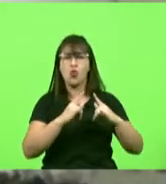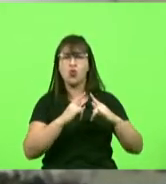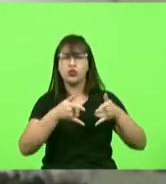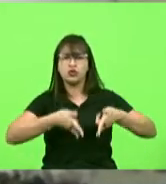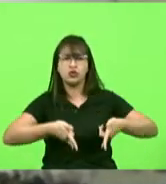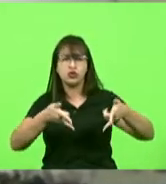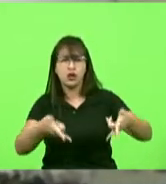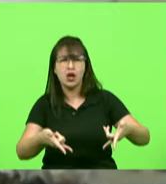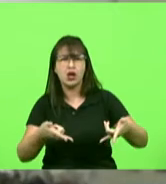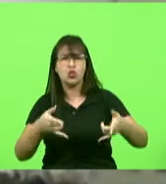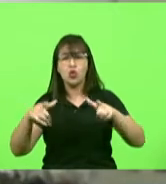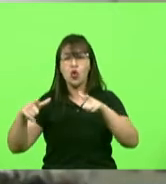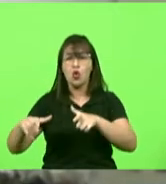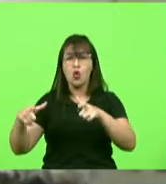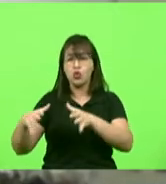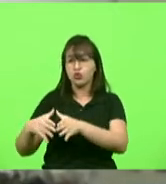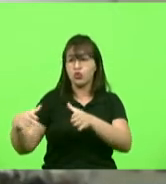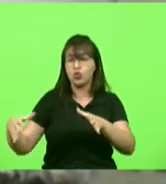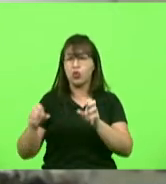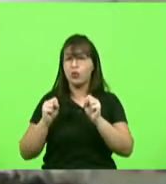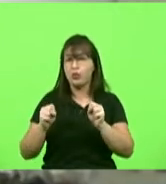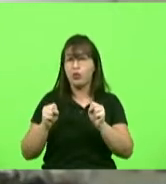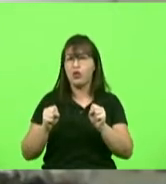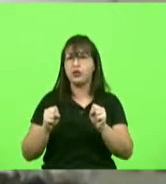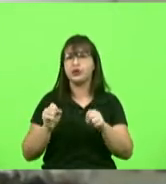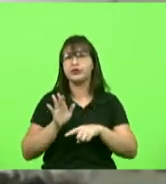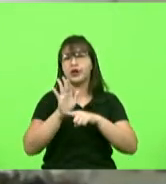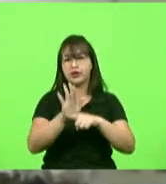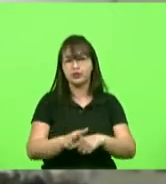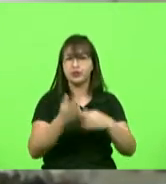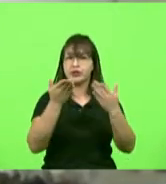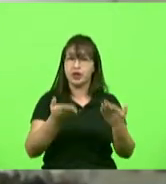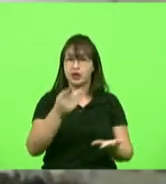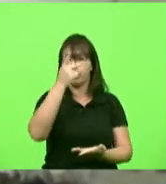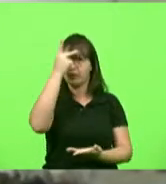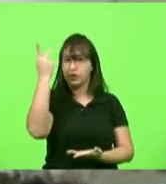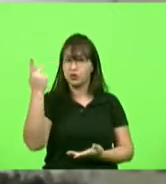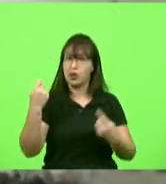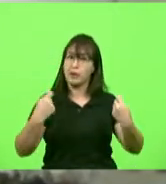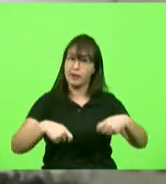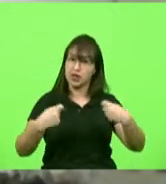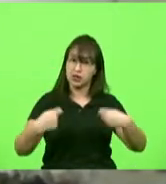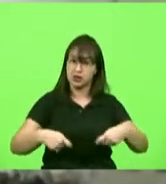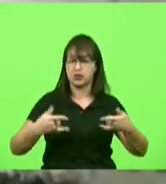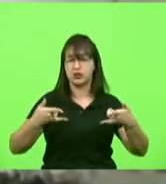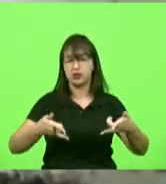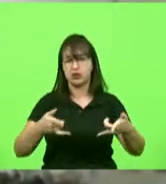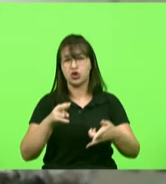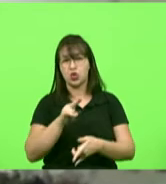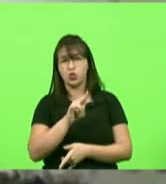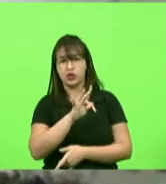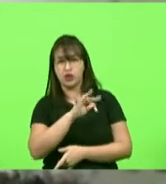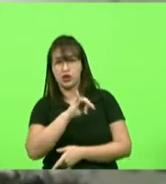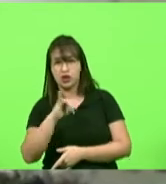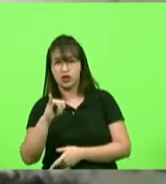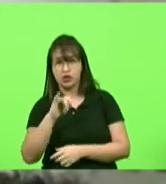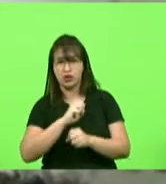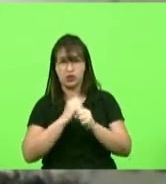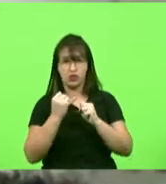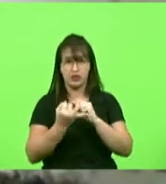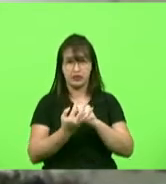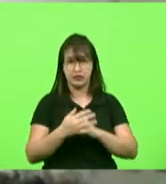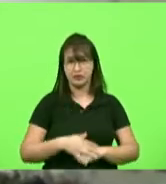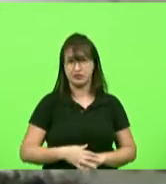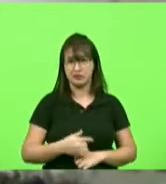garantisse o atendimento a quem procurasse os leitos de UTI Covid eu não estou entrando num